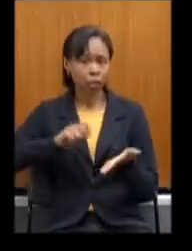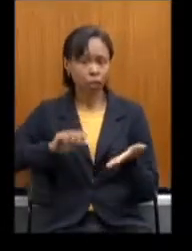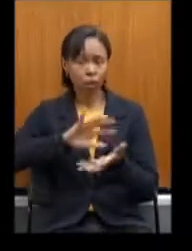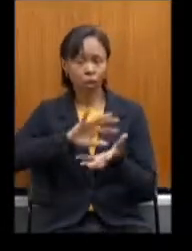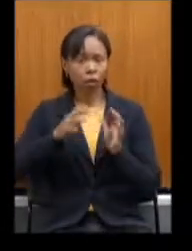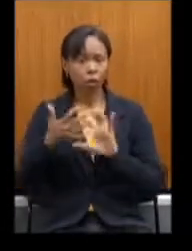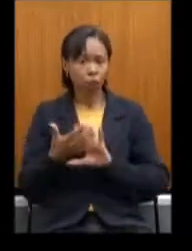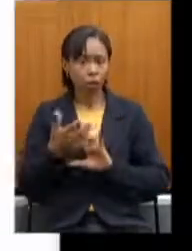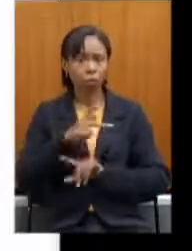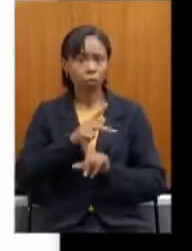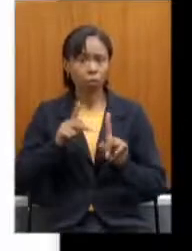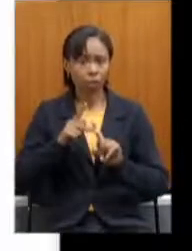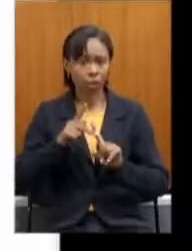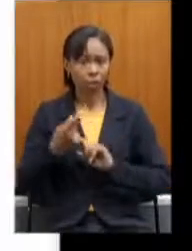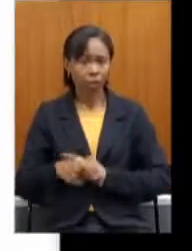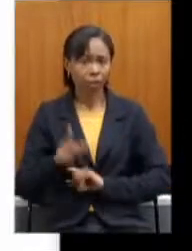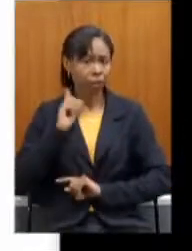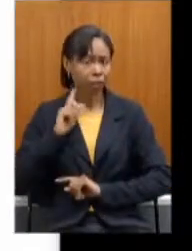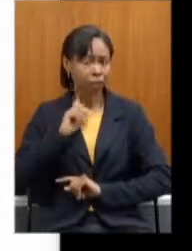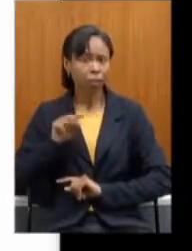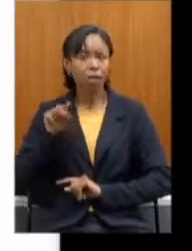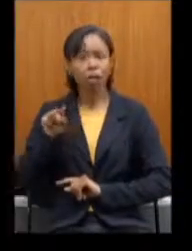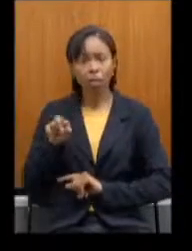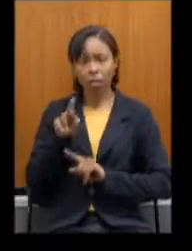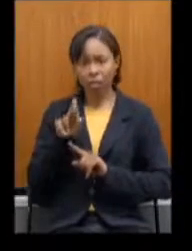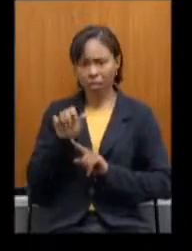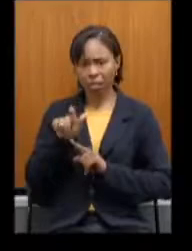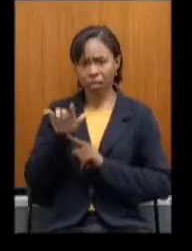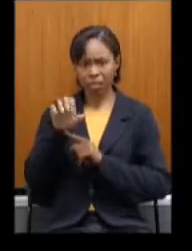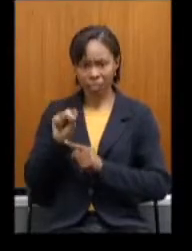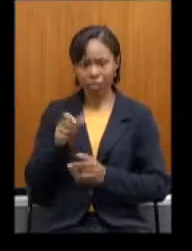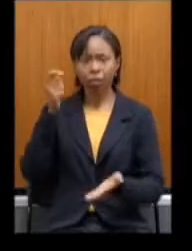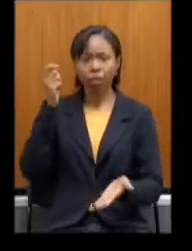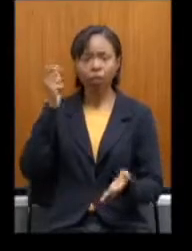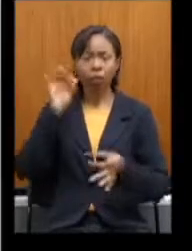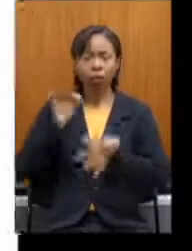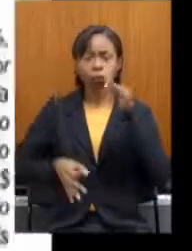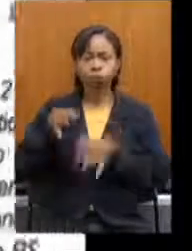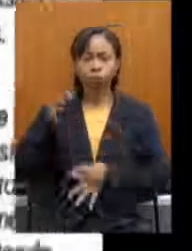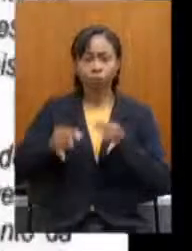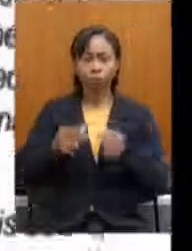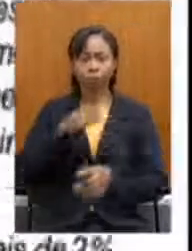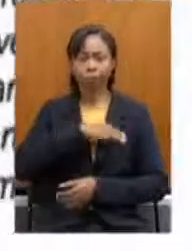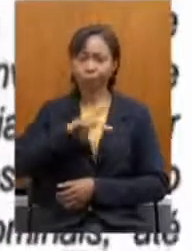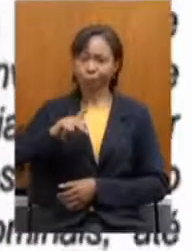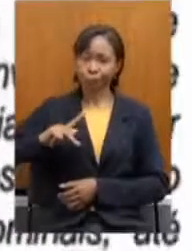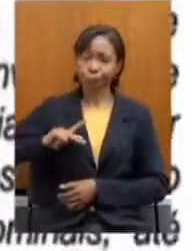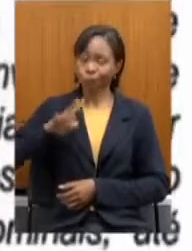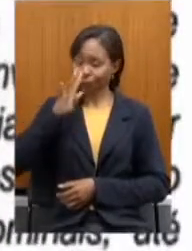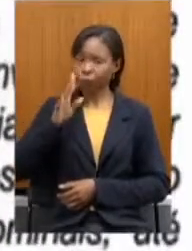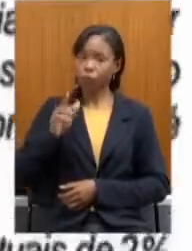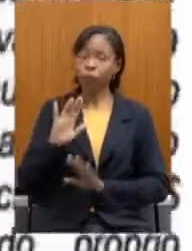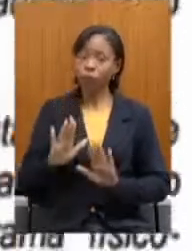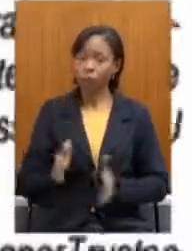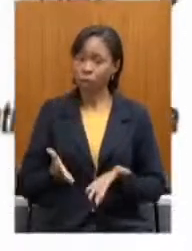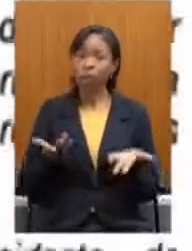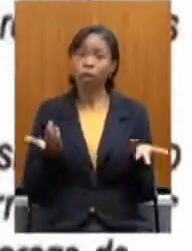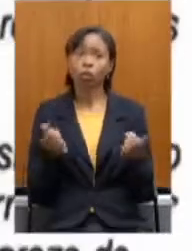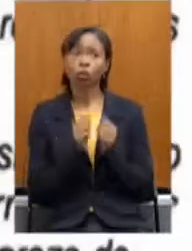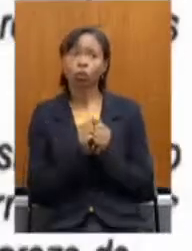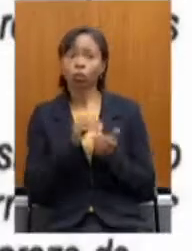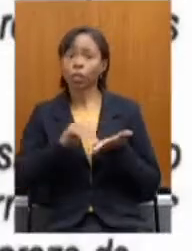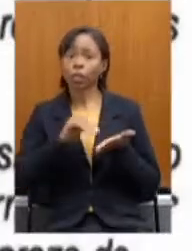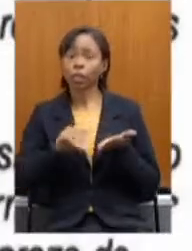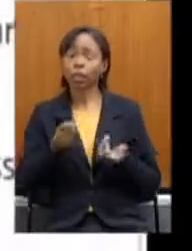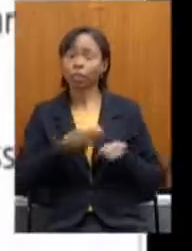Regis Além de ter sido Denunciado Pelo Ministério Público Junto com O secretário Da fazenda E com os dois Ex-governadores Que estão